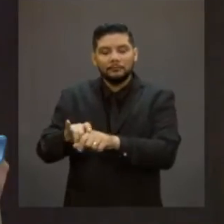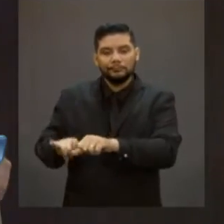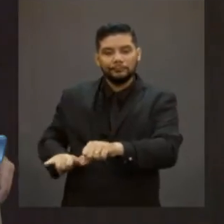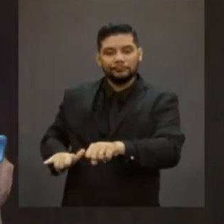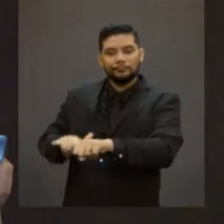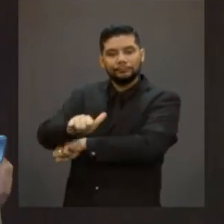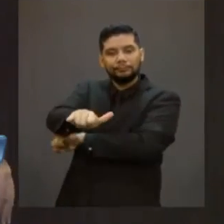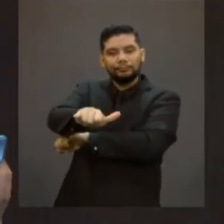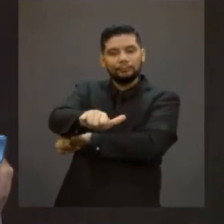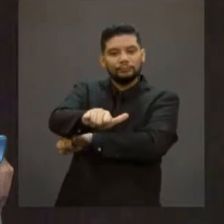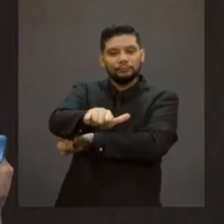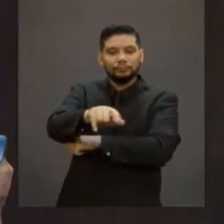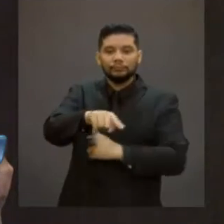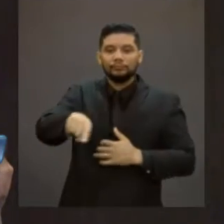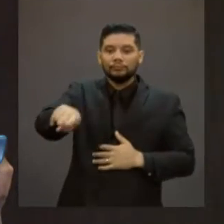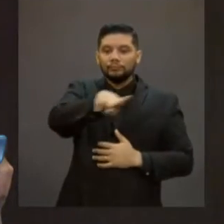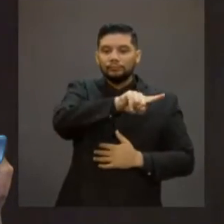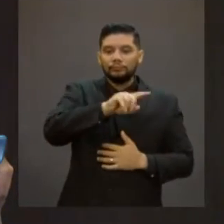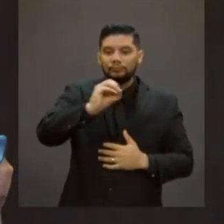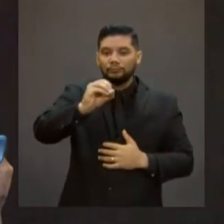os incautos.